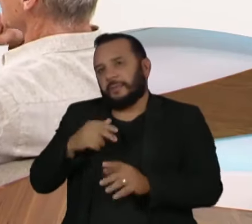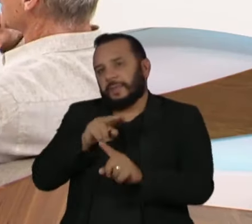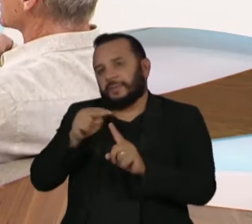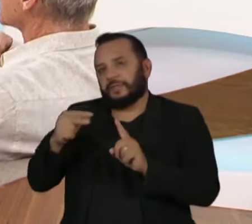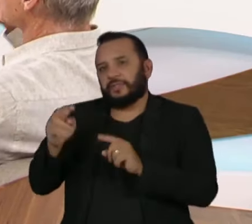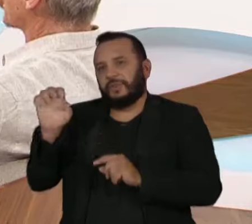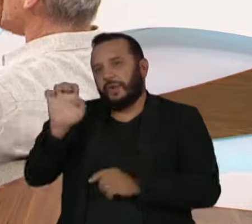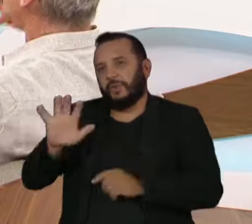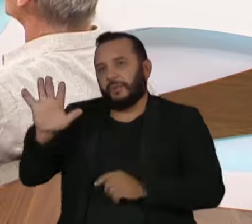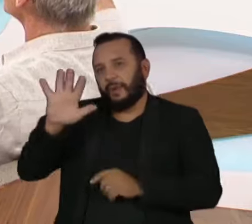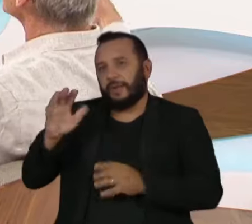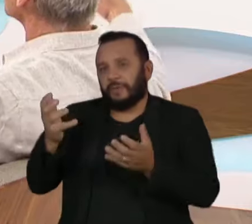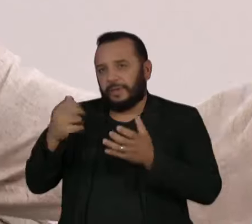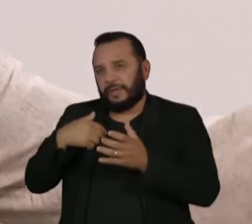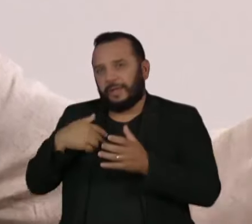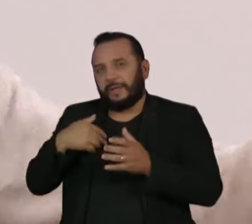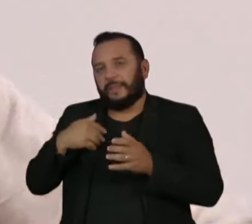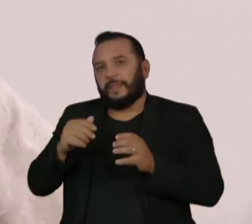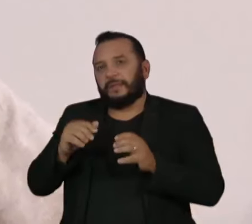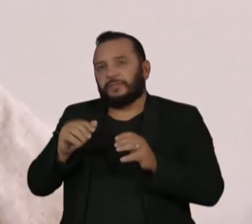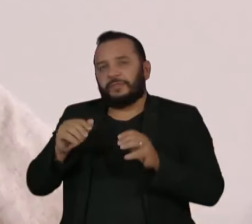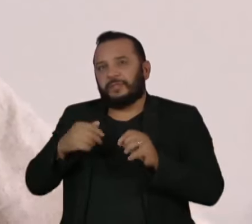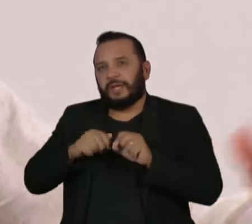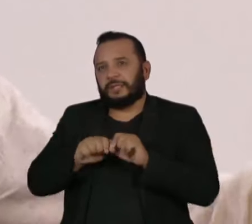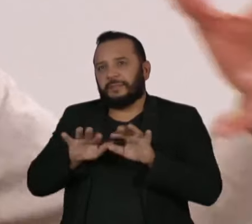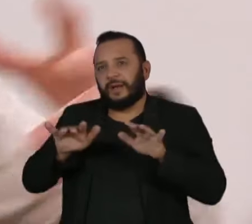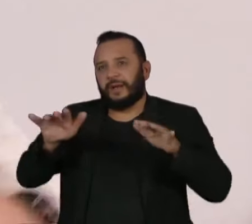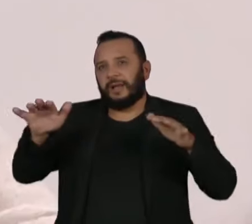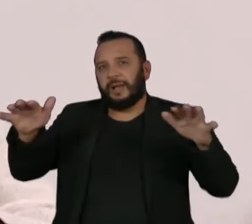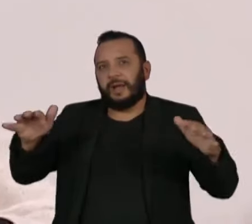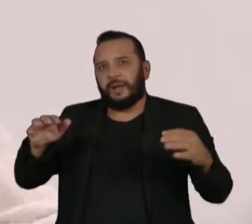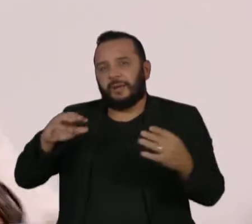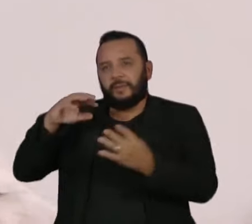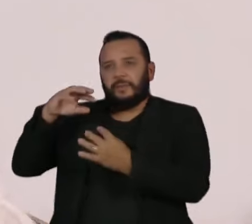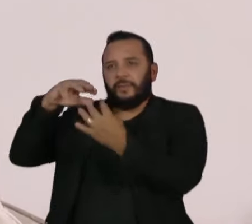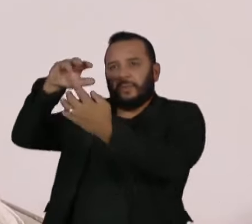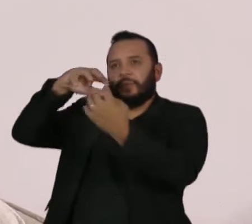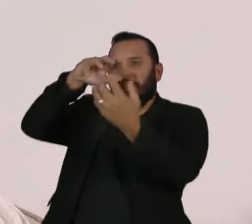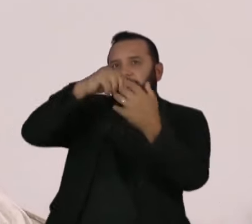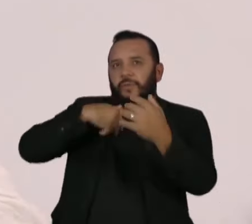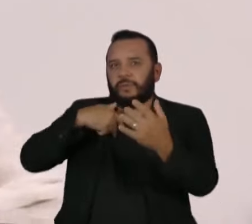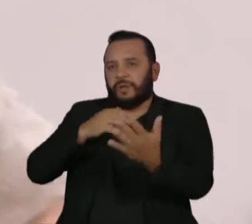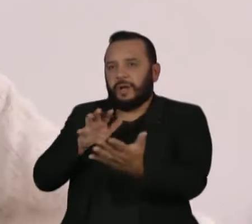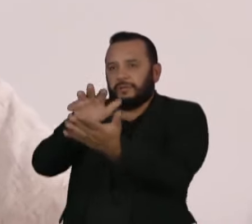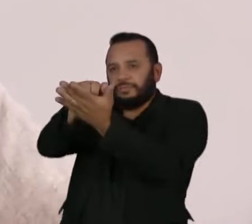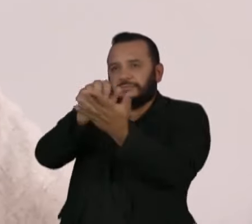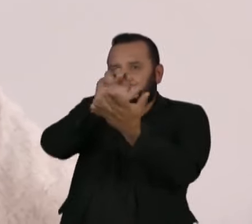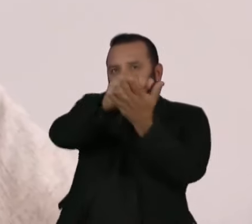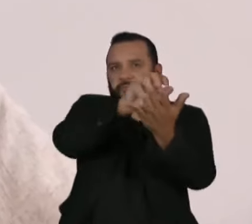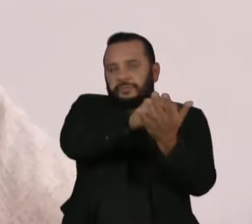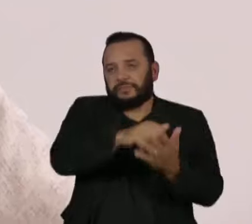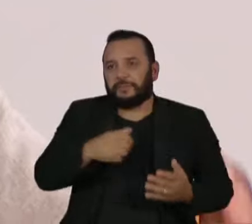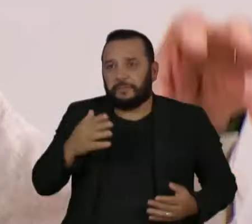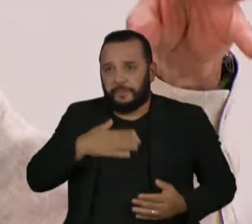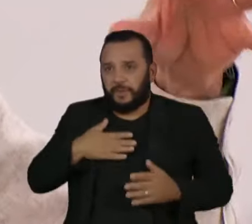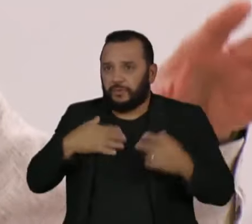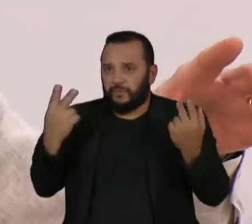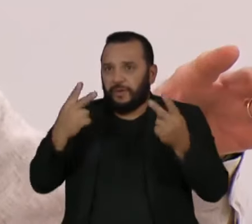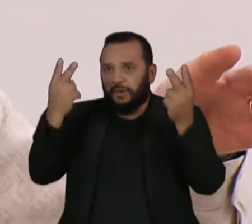de você se espalhar para conquistar outros mundos e impor valores nesses outros mundos, que são os valores seus,